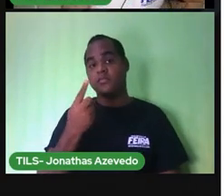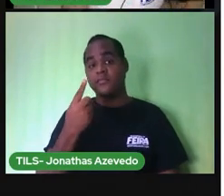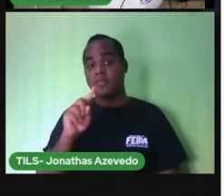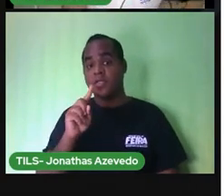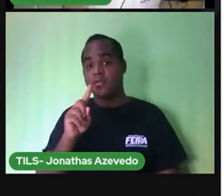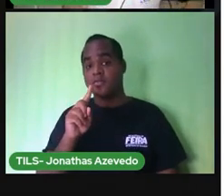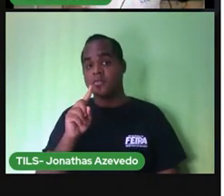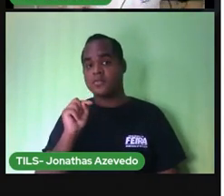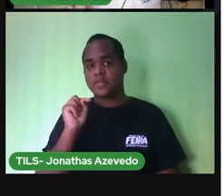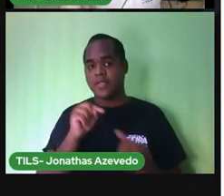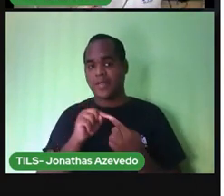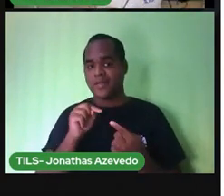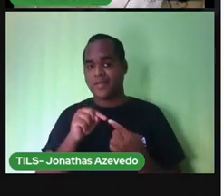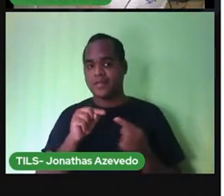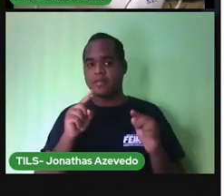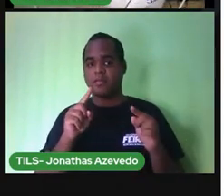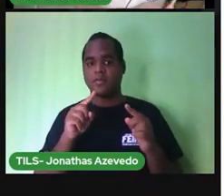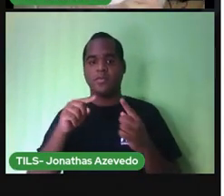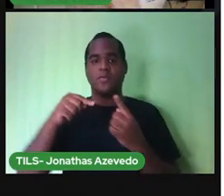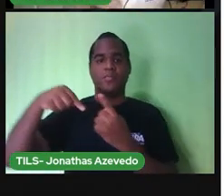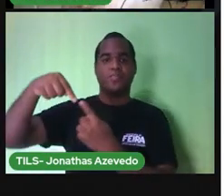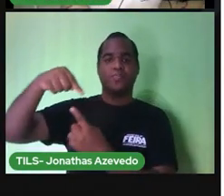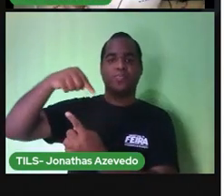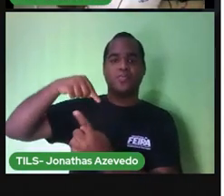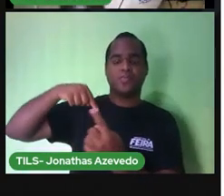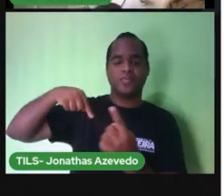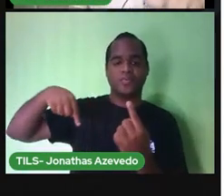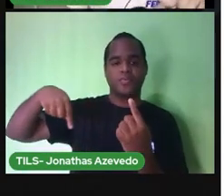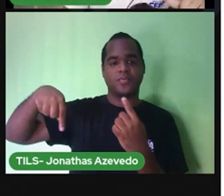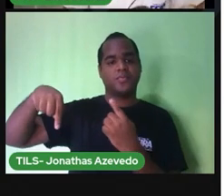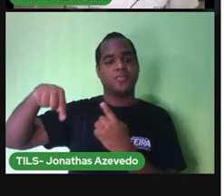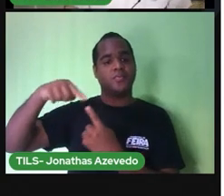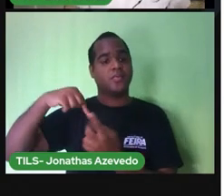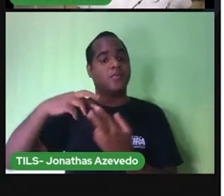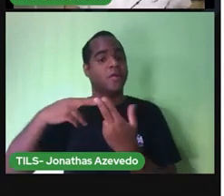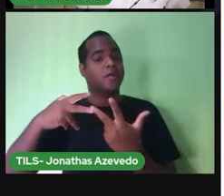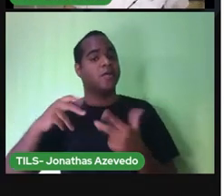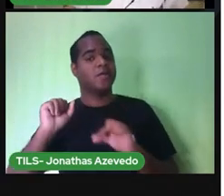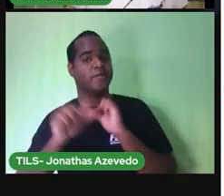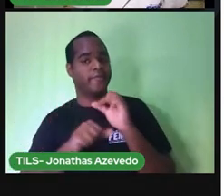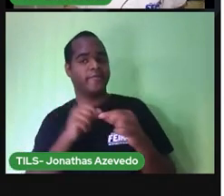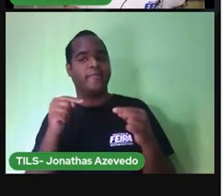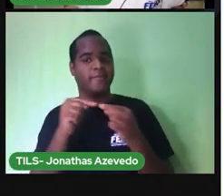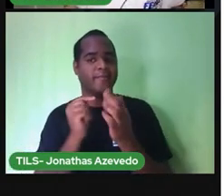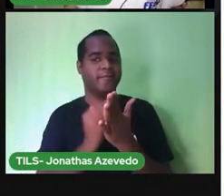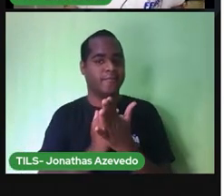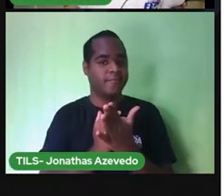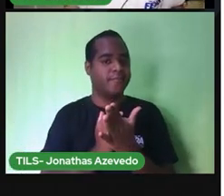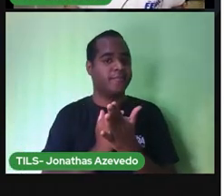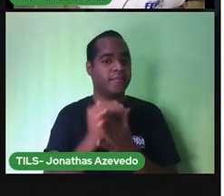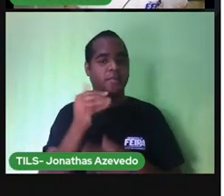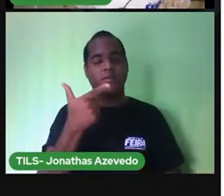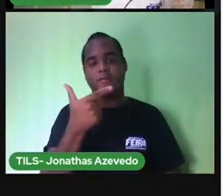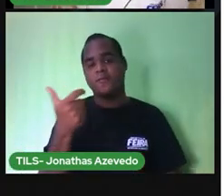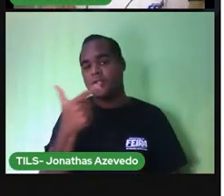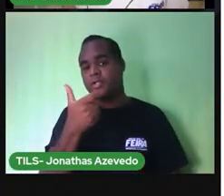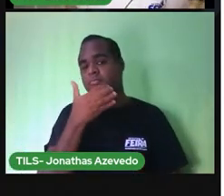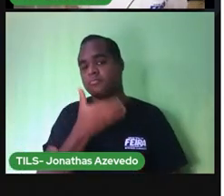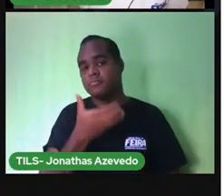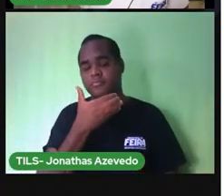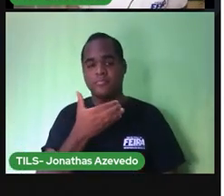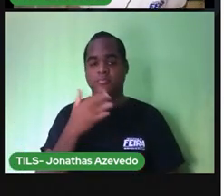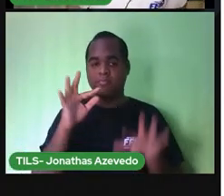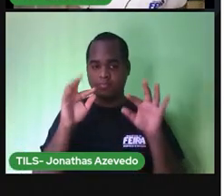nesse movimento da Terra girar em torno do sol, o verão começa no dia 21 de dezembro e